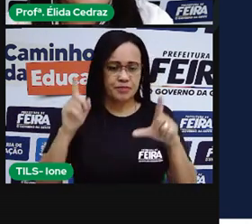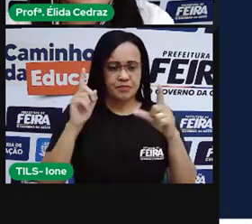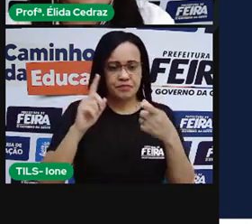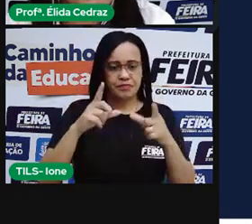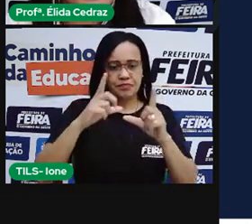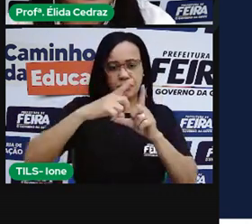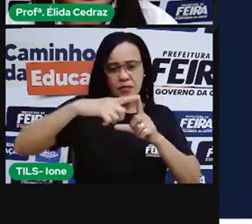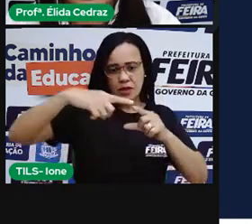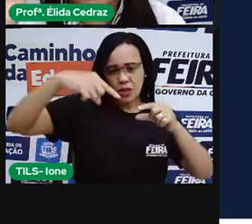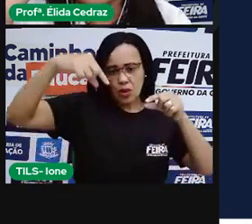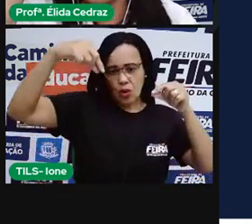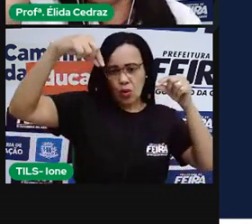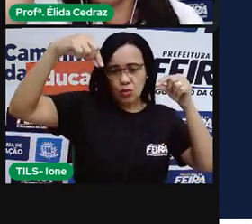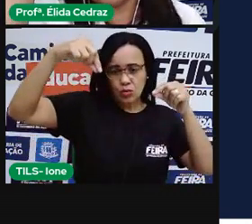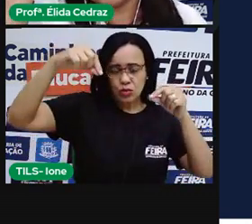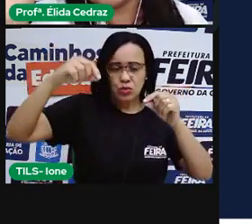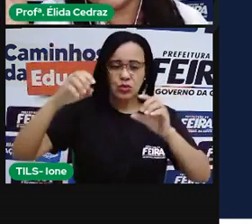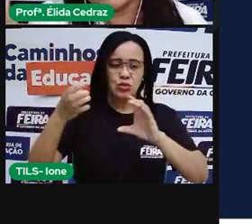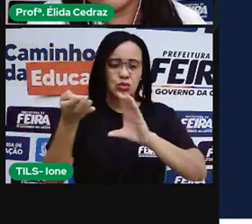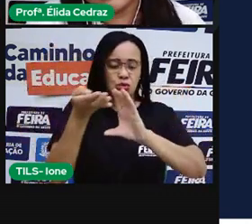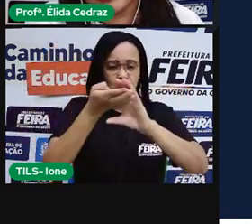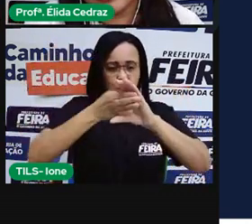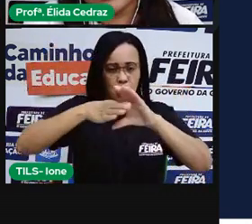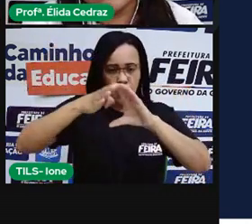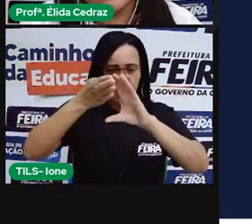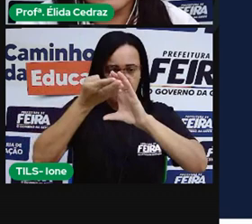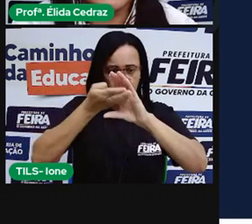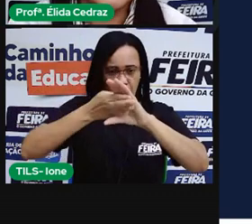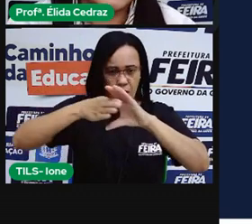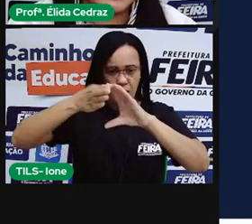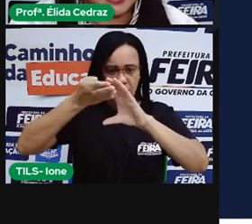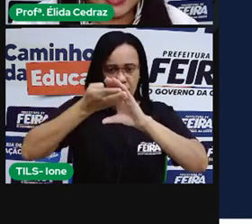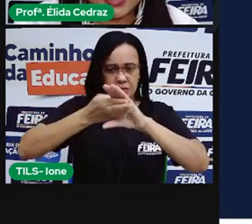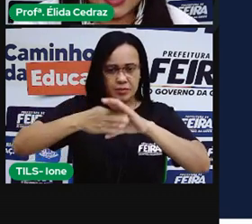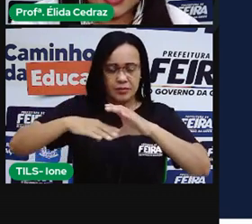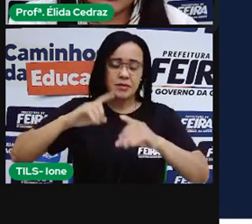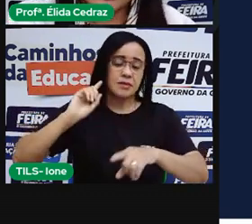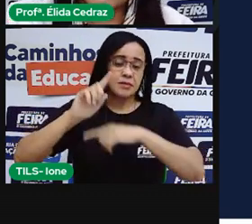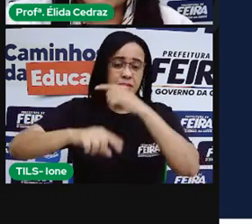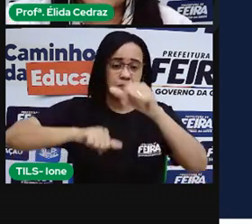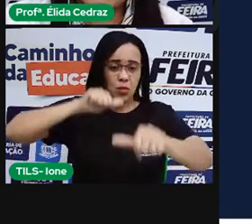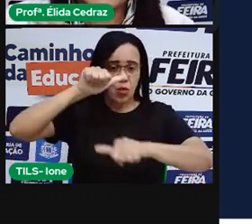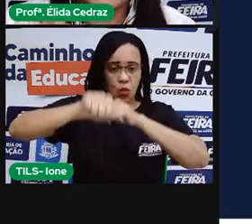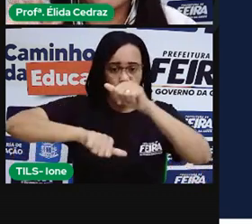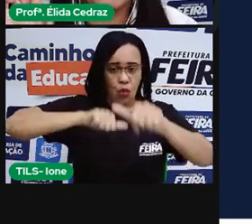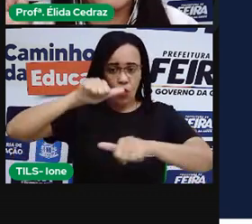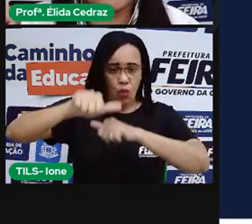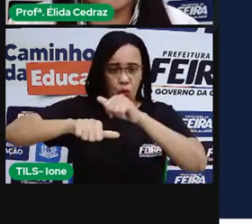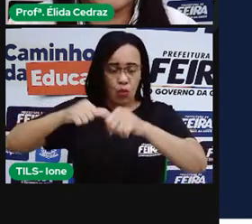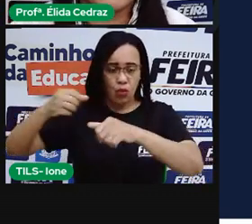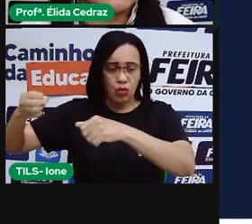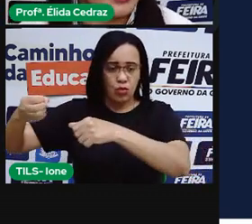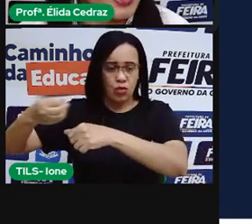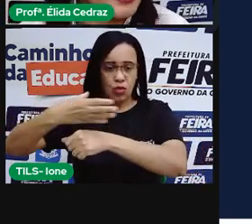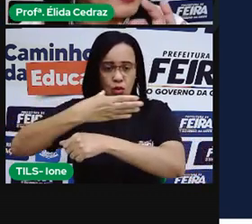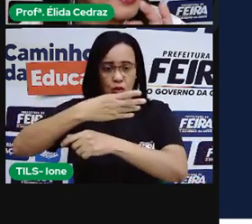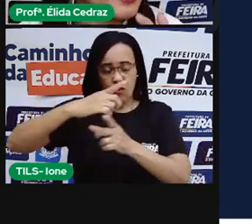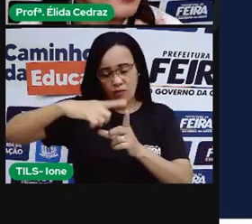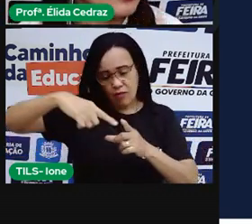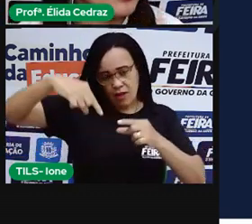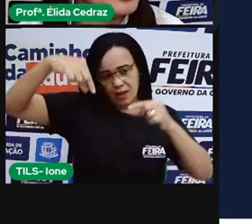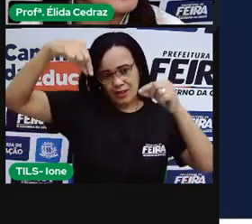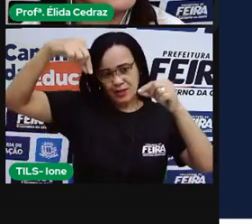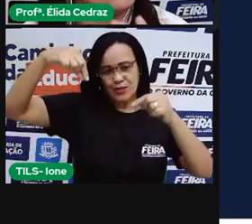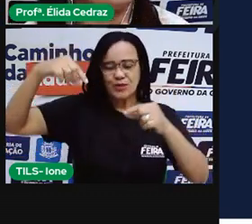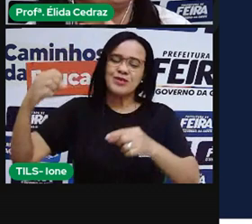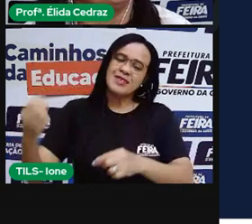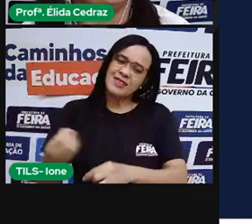minguante, onde fica o risquinho menor. E aí, nós vamos para a Lua nova, aquela